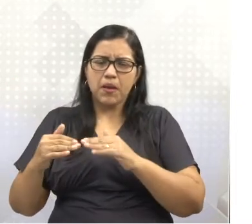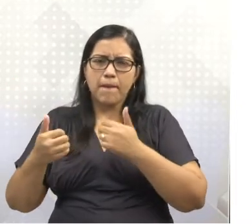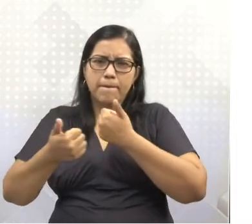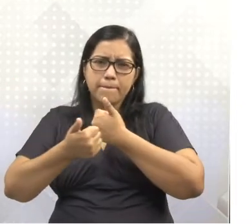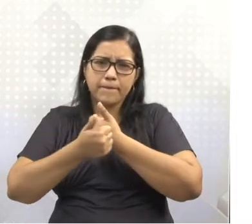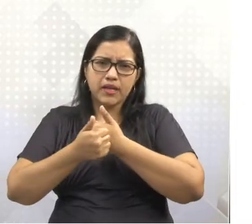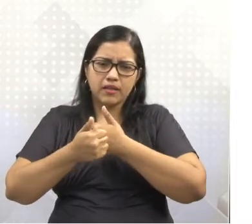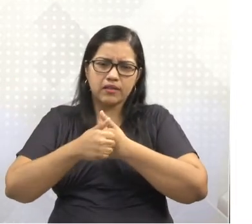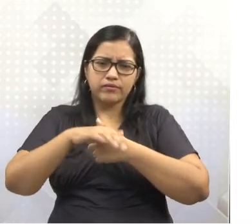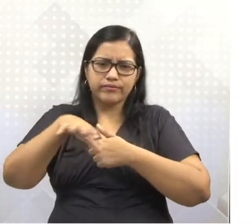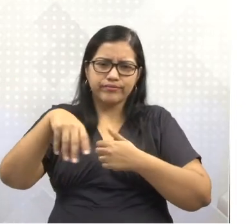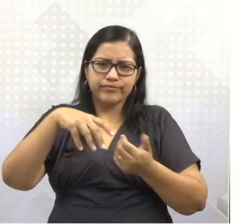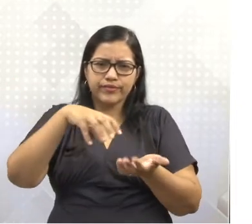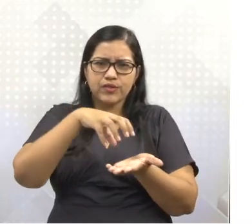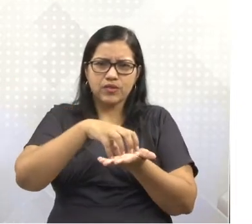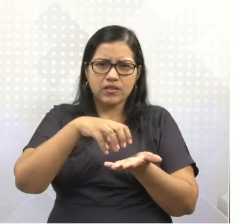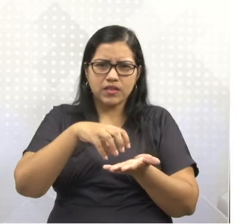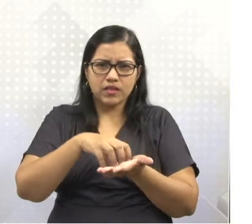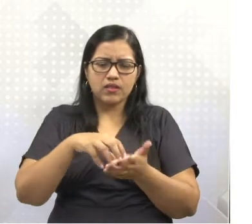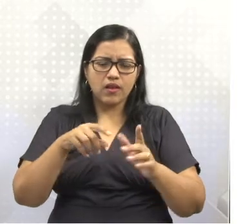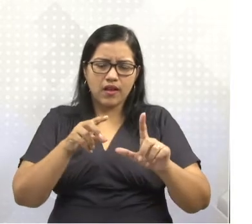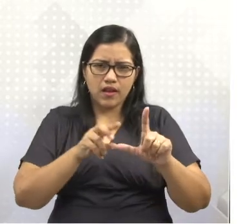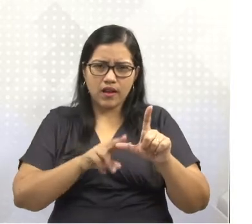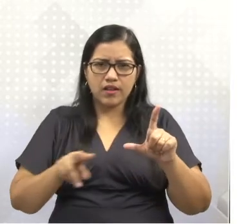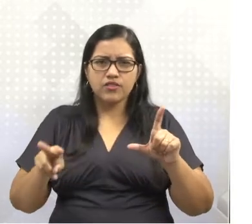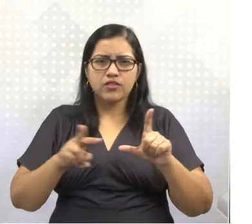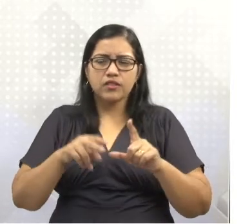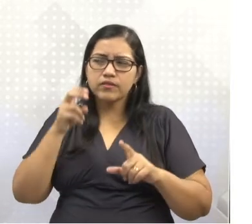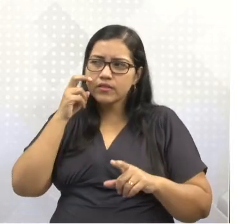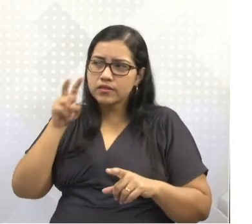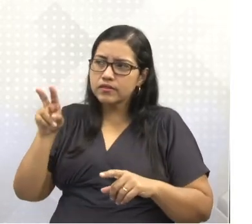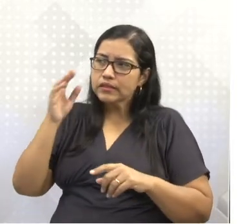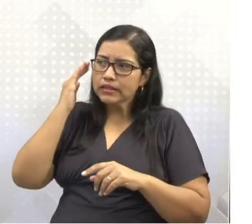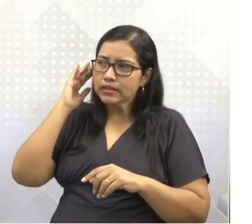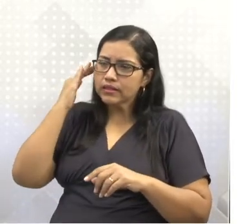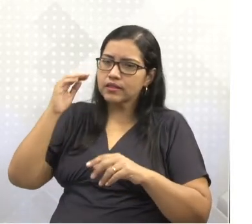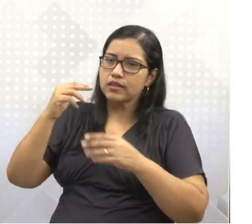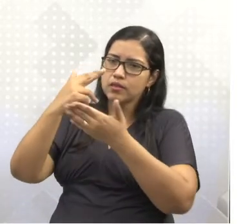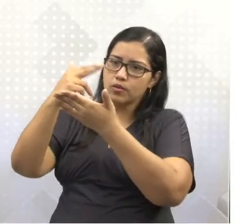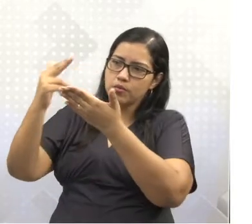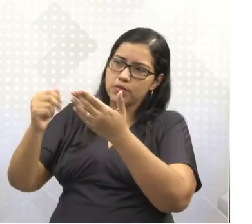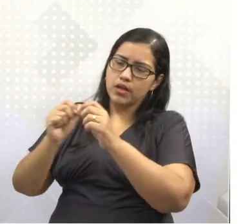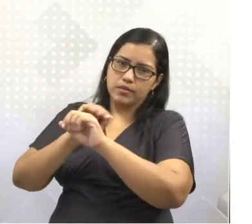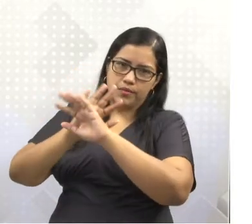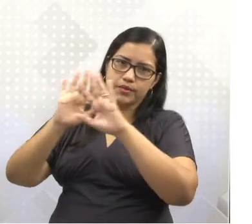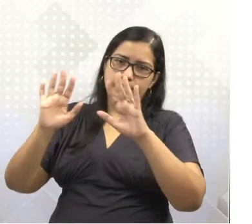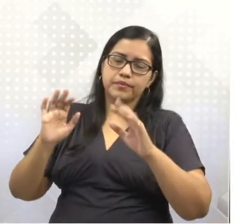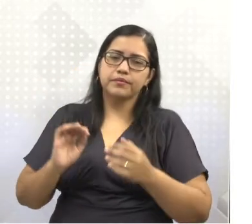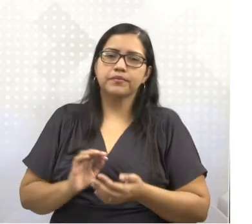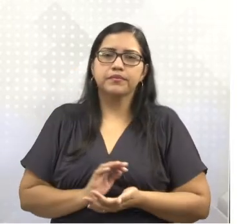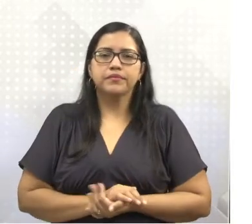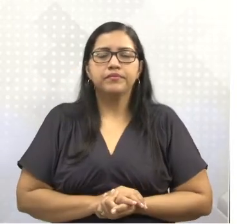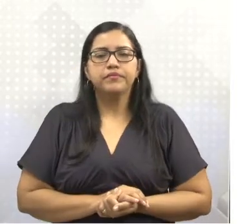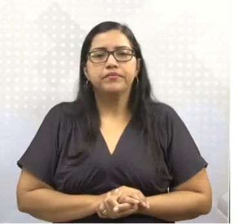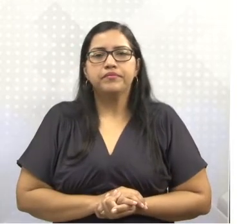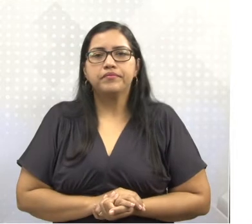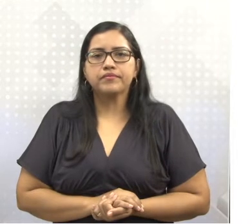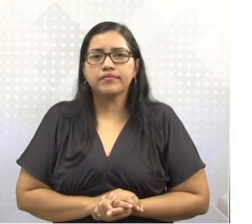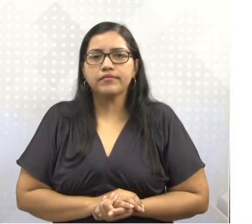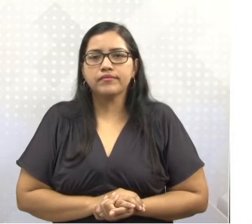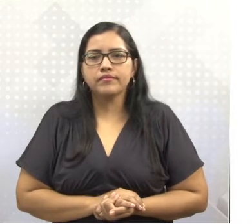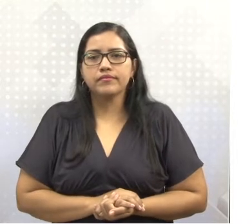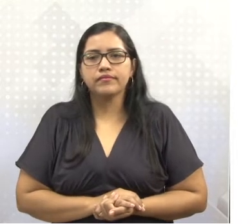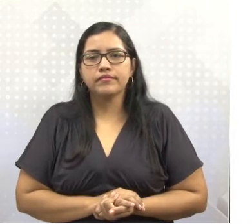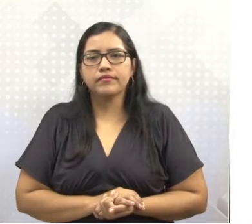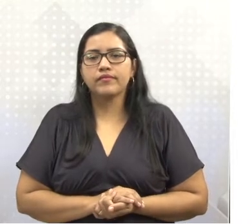legenda, nós podemos fazer a leitura deste mapa. Assim, dos fenômenos que estão materializados no mesmo. E